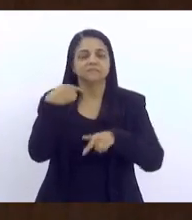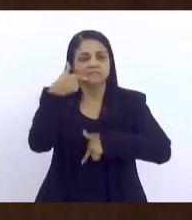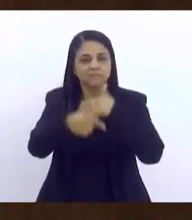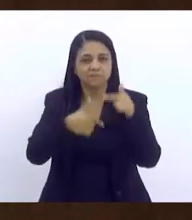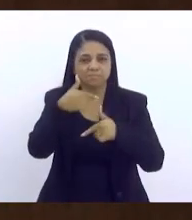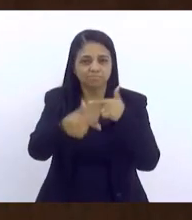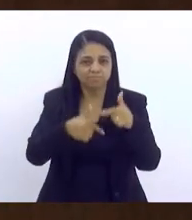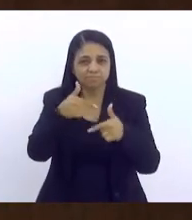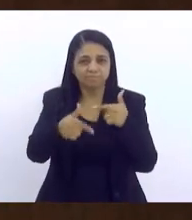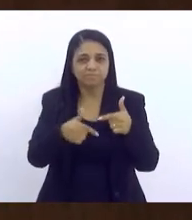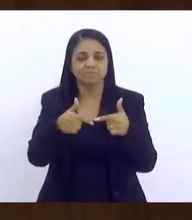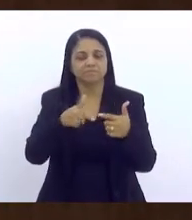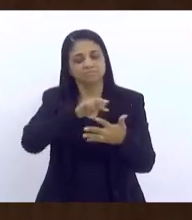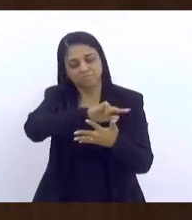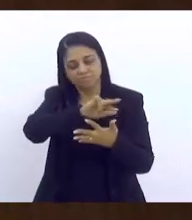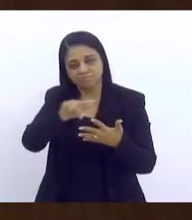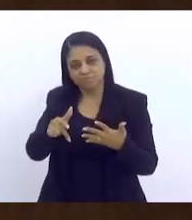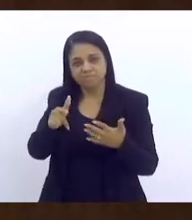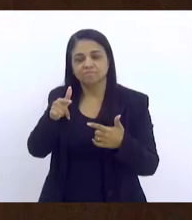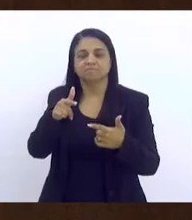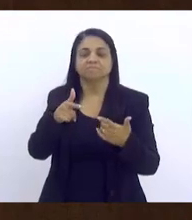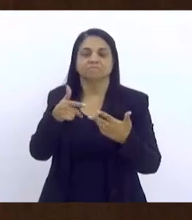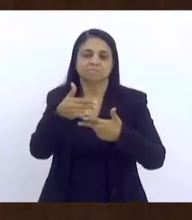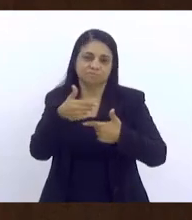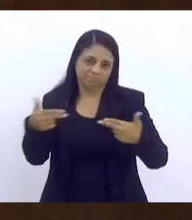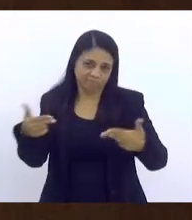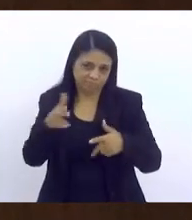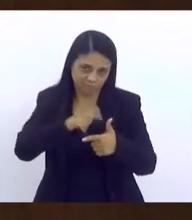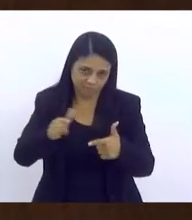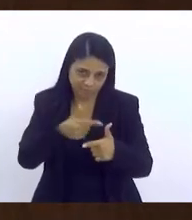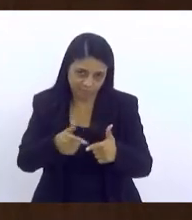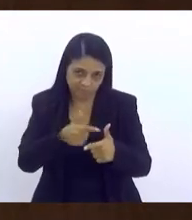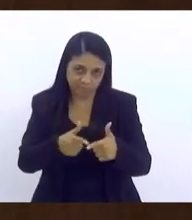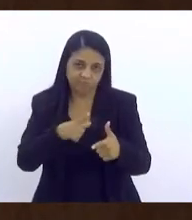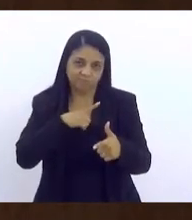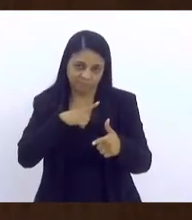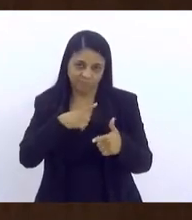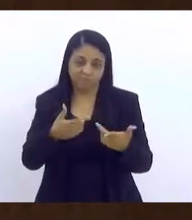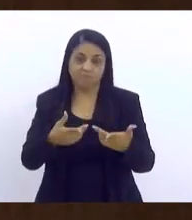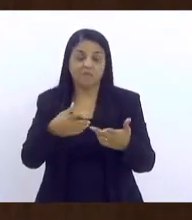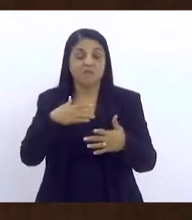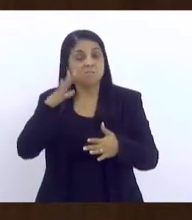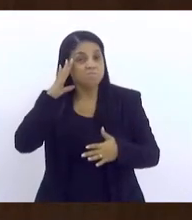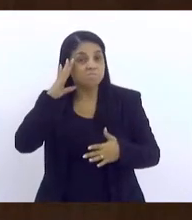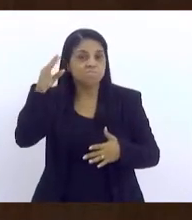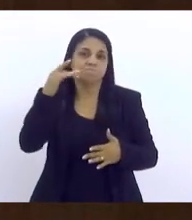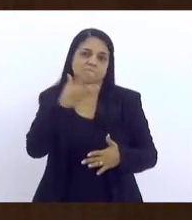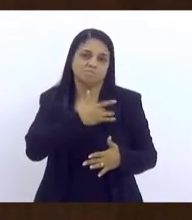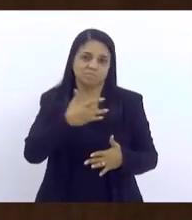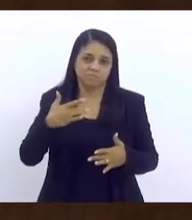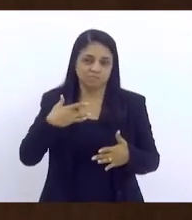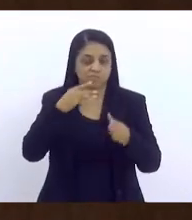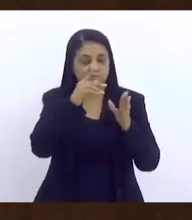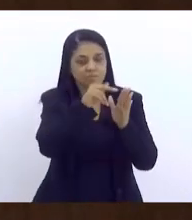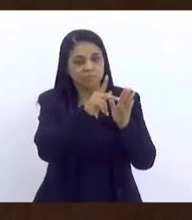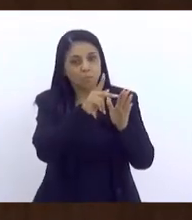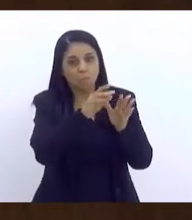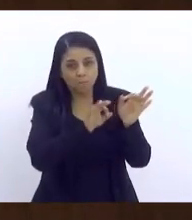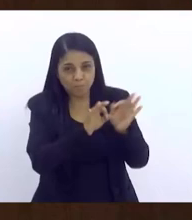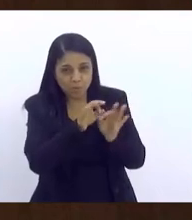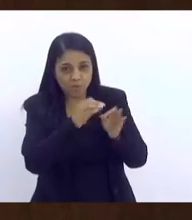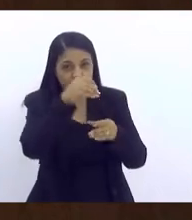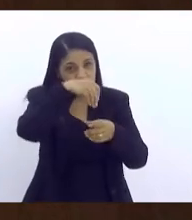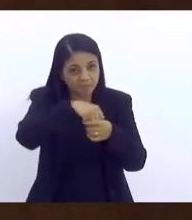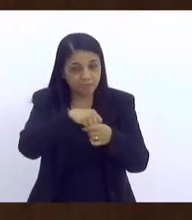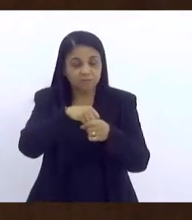verificando as multifatorialidades. Então, assim, é importantíssimo que a saúde e o Programa de Saúde na Escola, a sua representante,